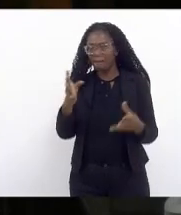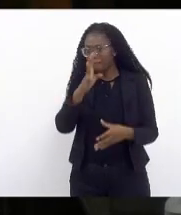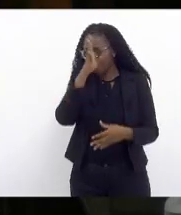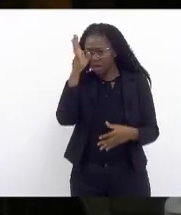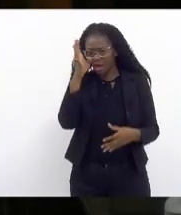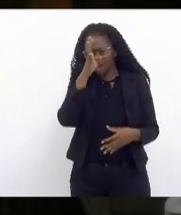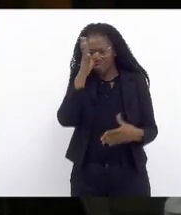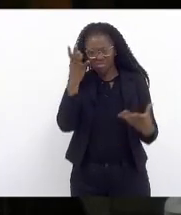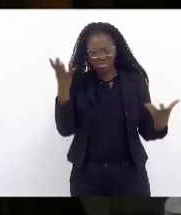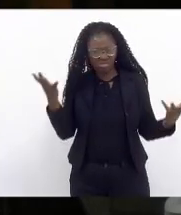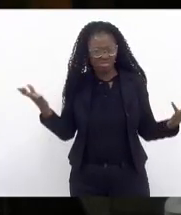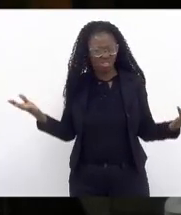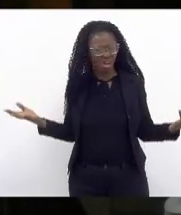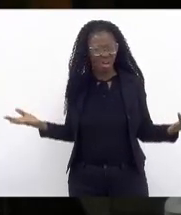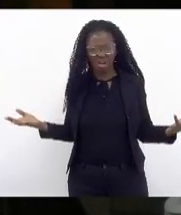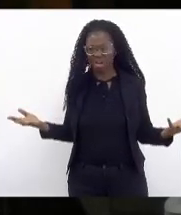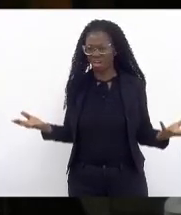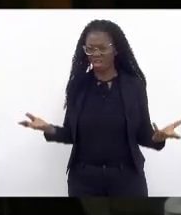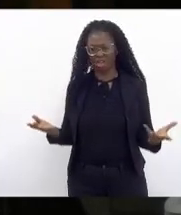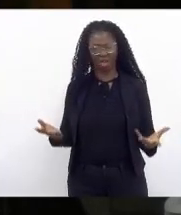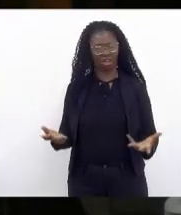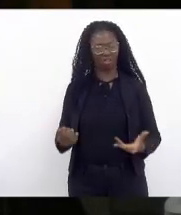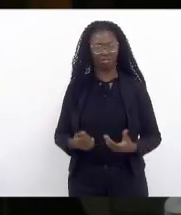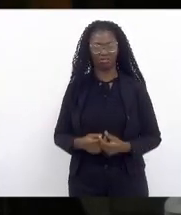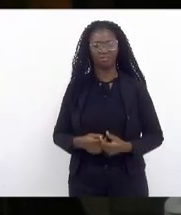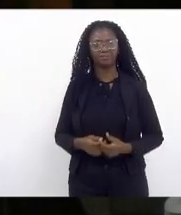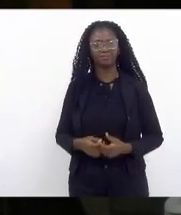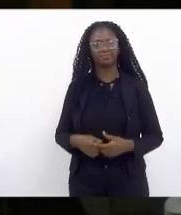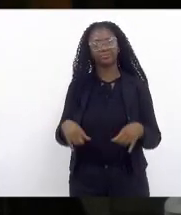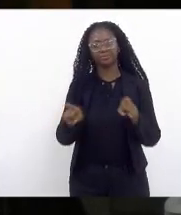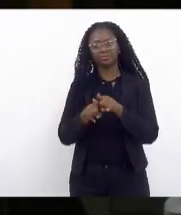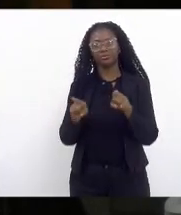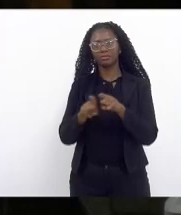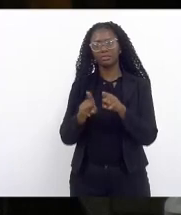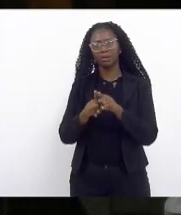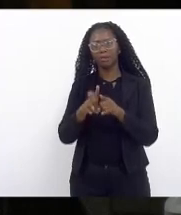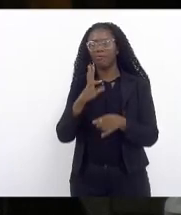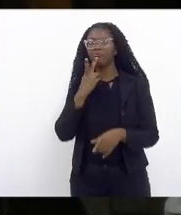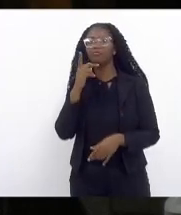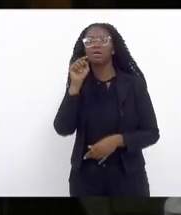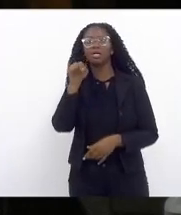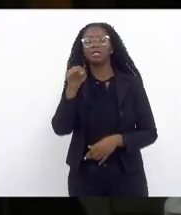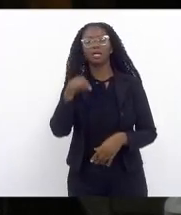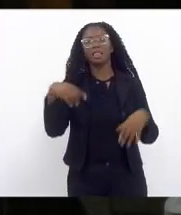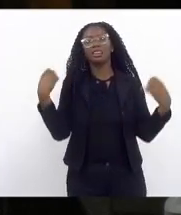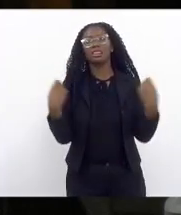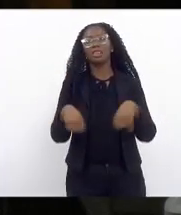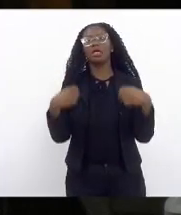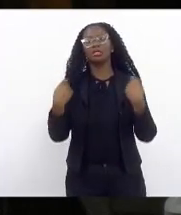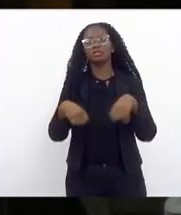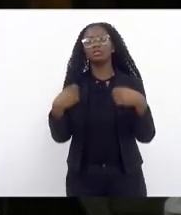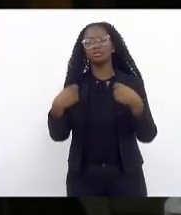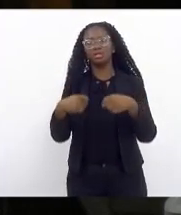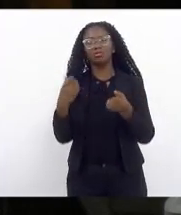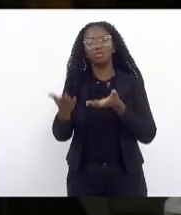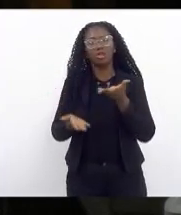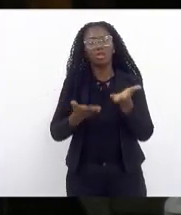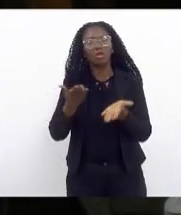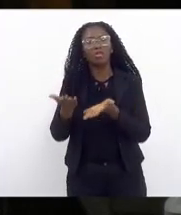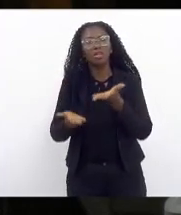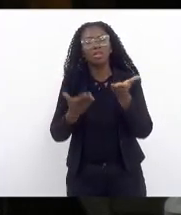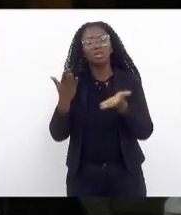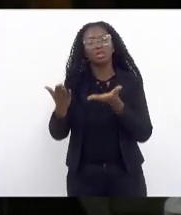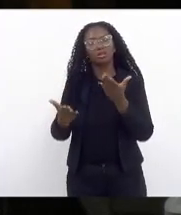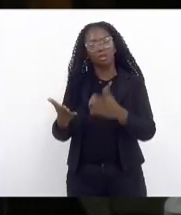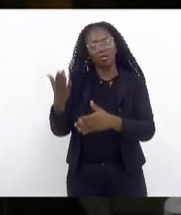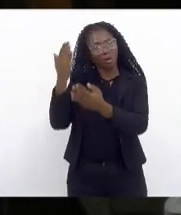imenso e quando também travo aqui a questão da necessidade do atendimento psico-socio